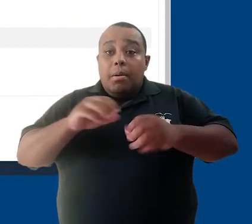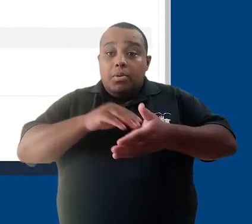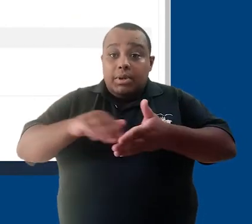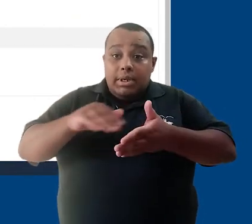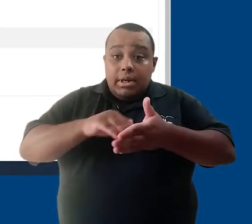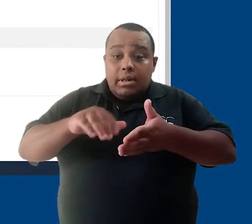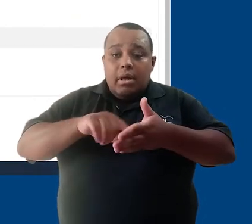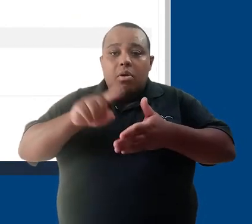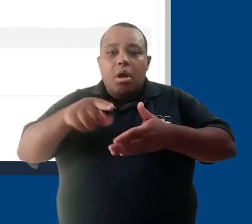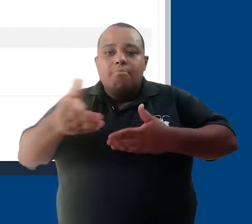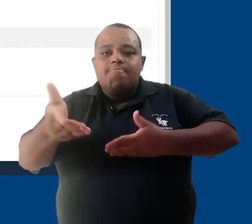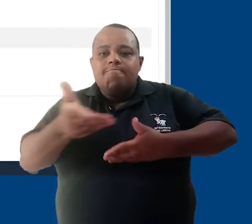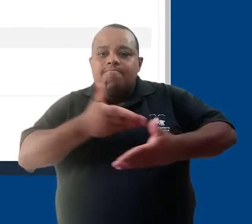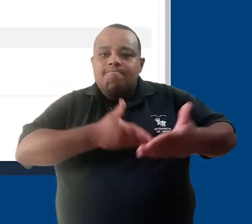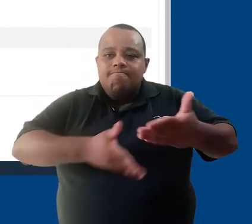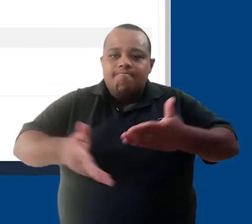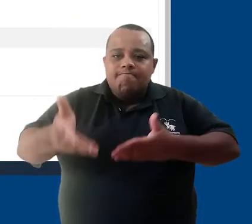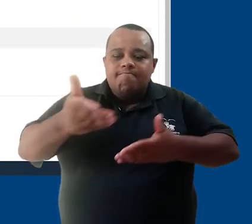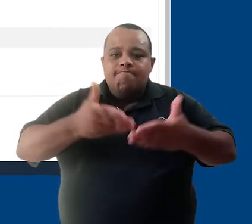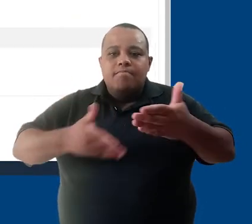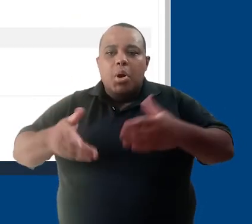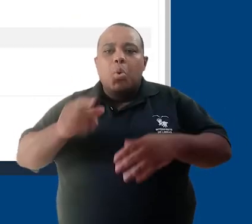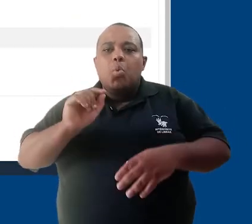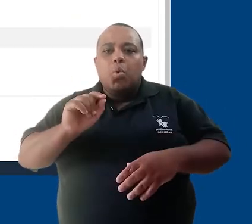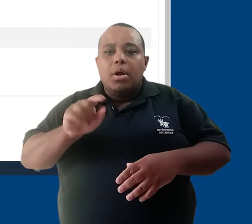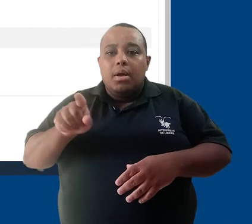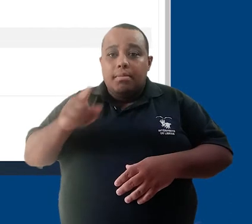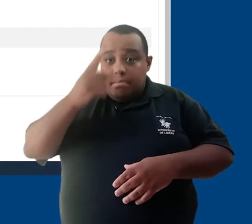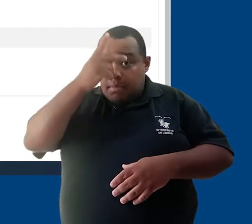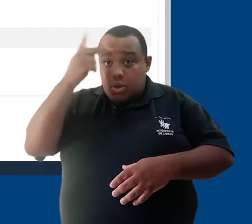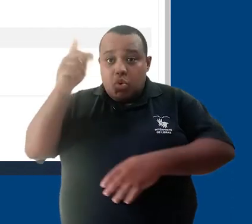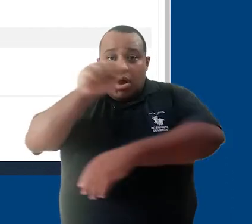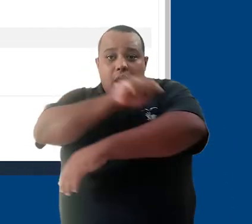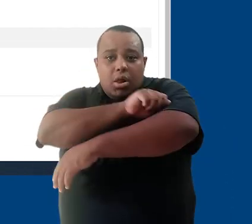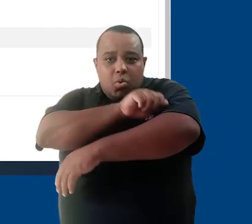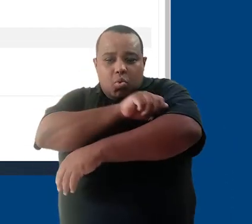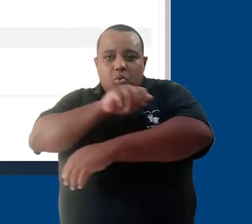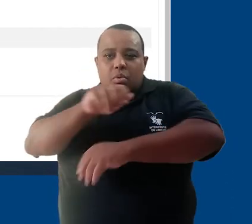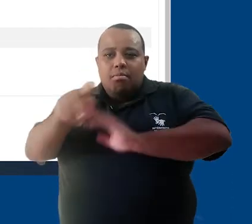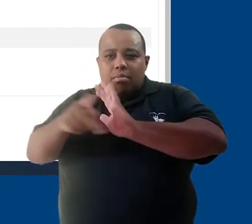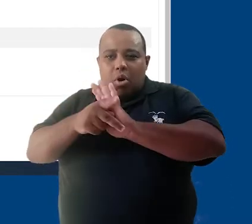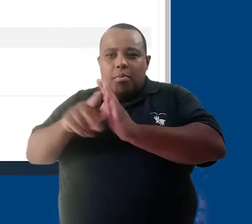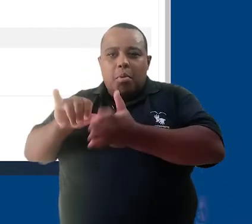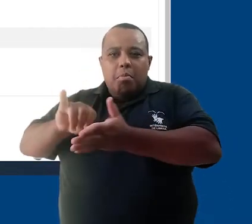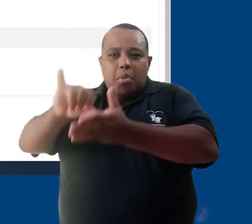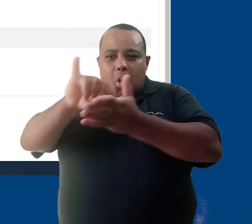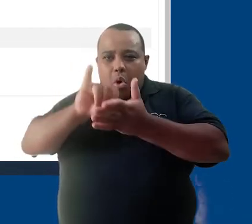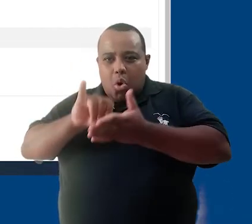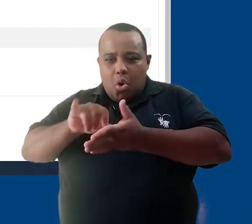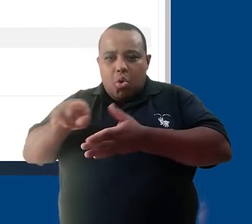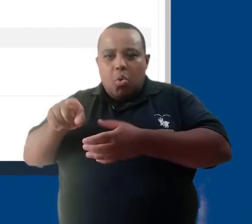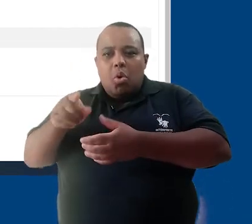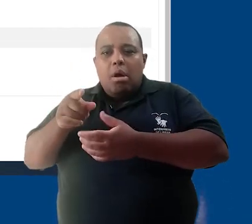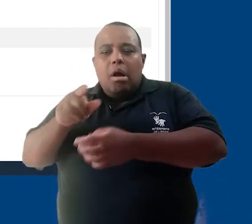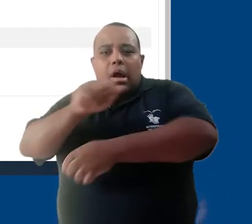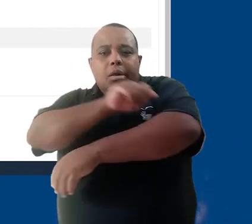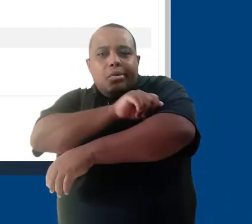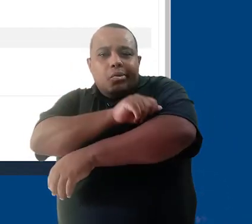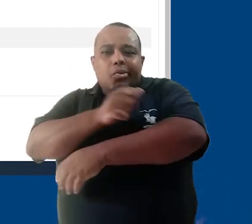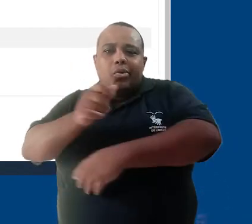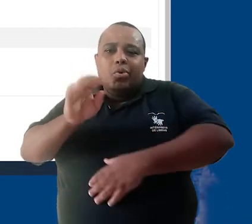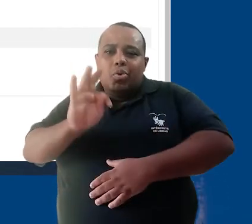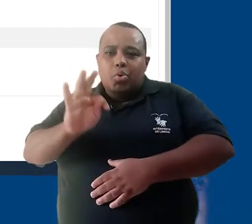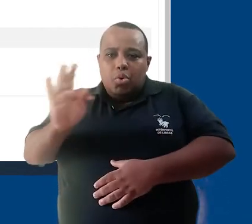entre os usuários de polos, que são estudantes e tutores, e